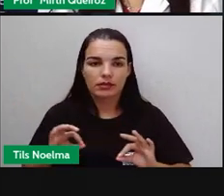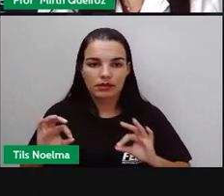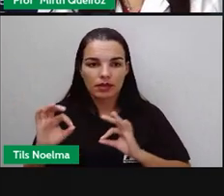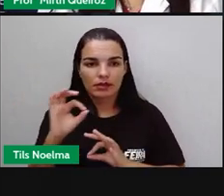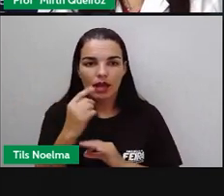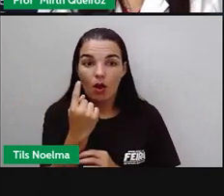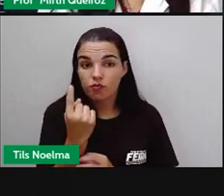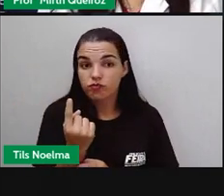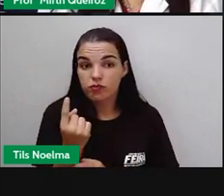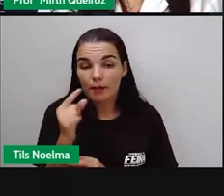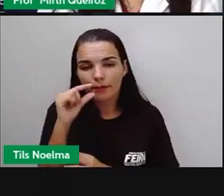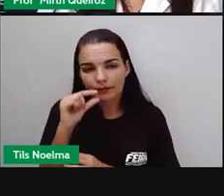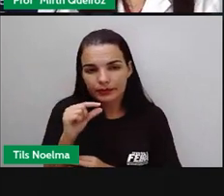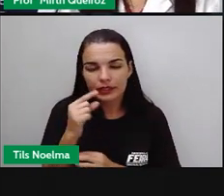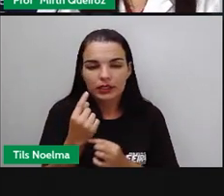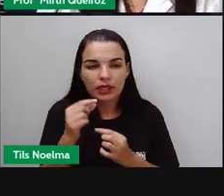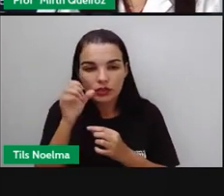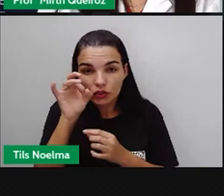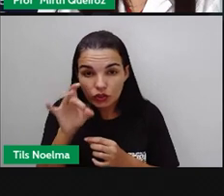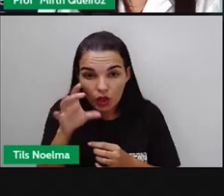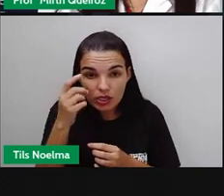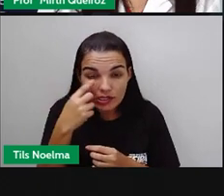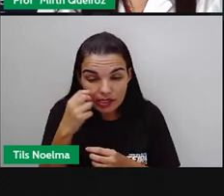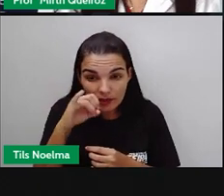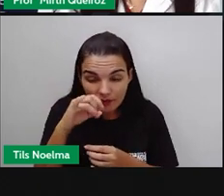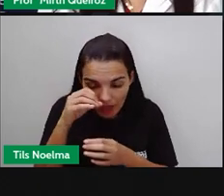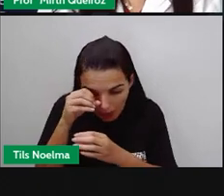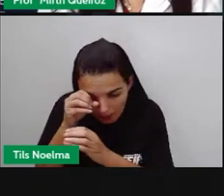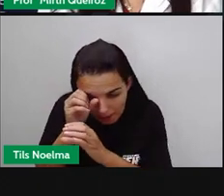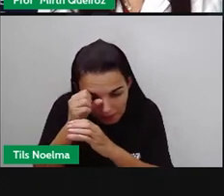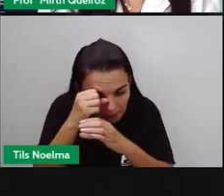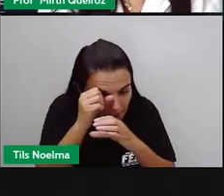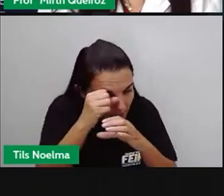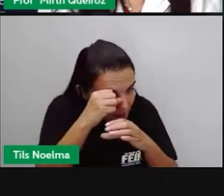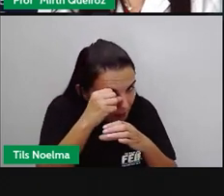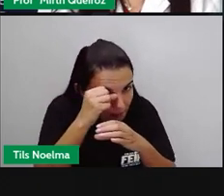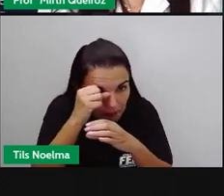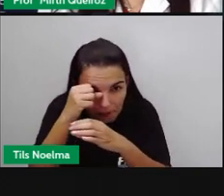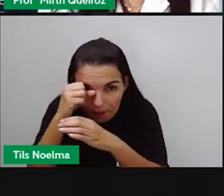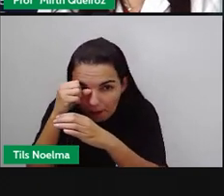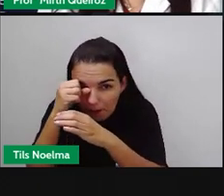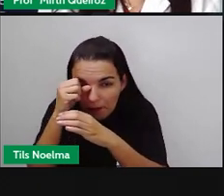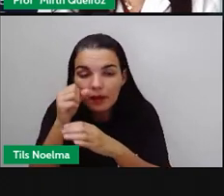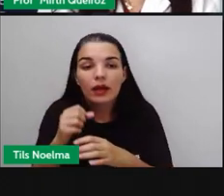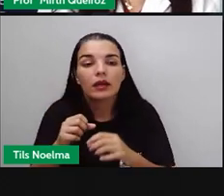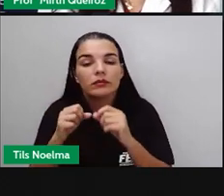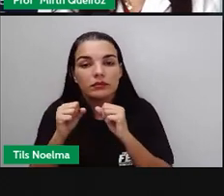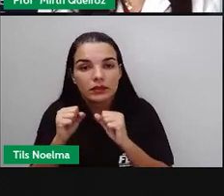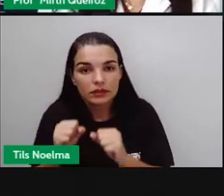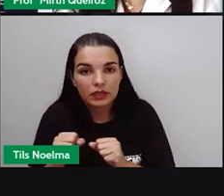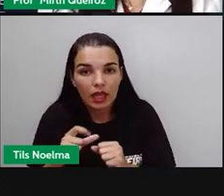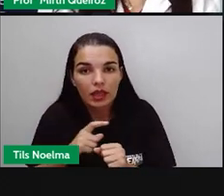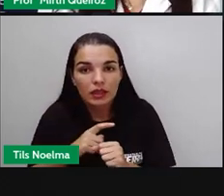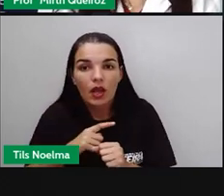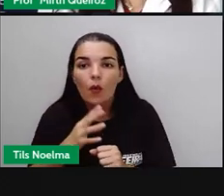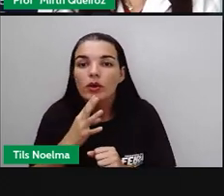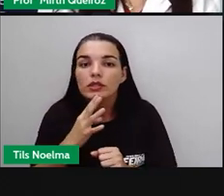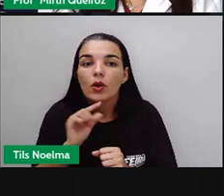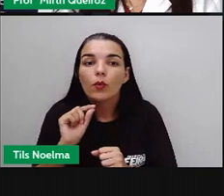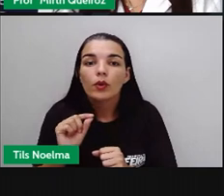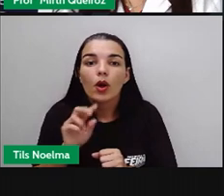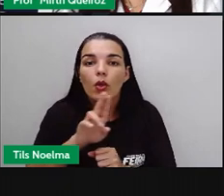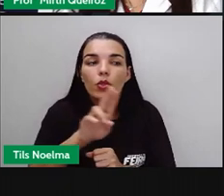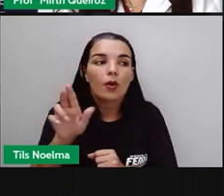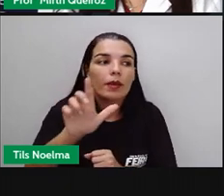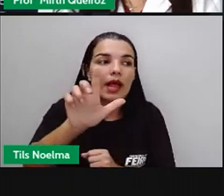são microscópios, São vistos a partir do aparelho do microscópio. São conhecidos aí